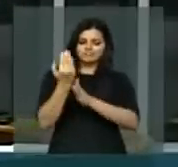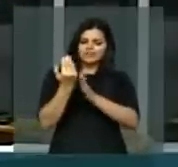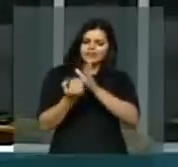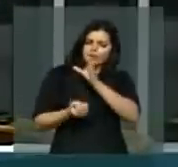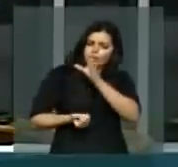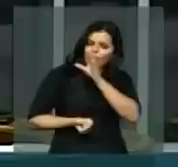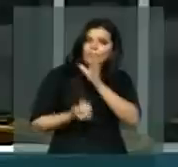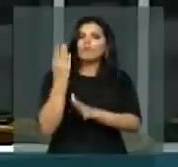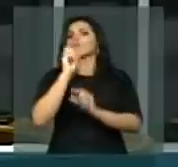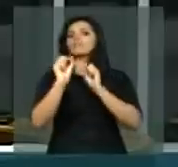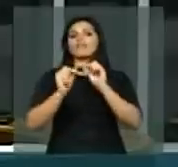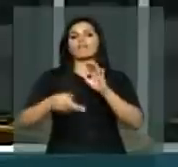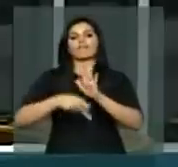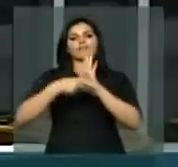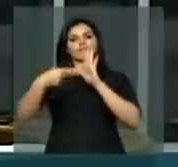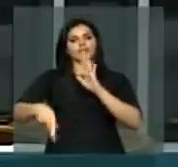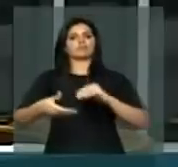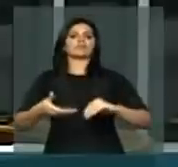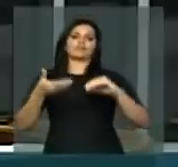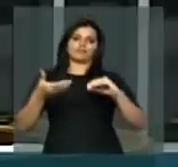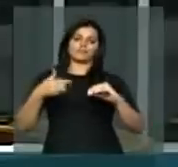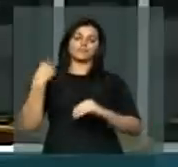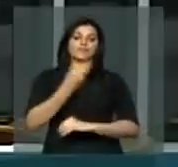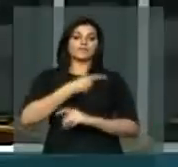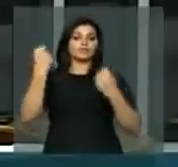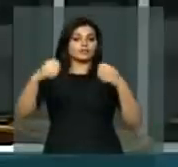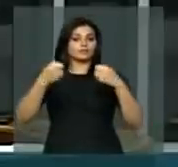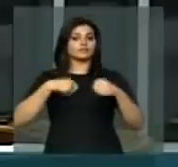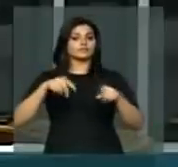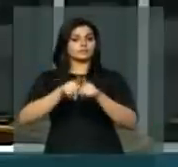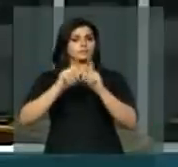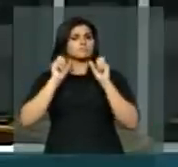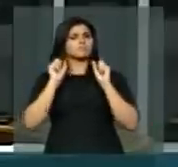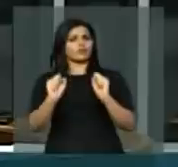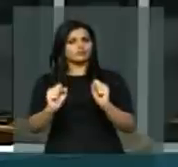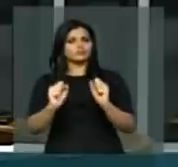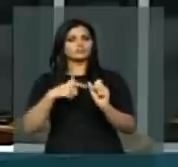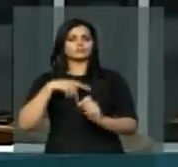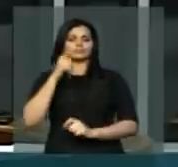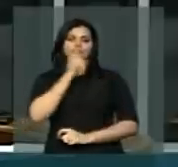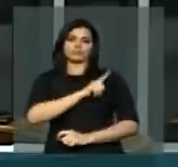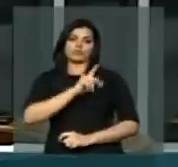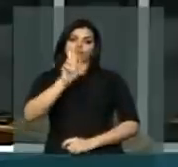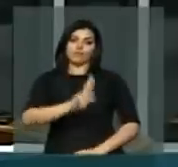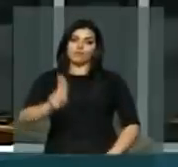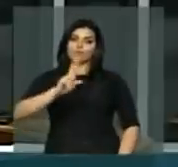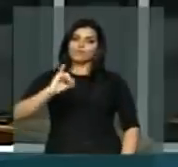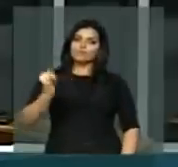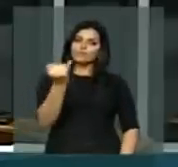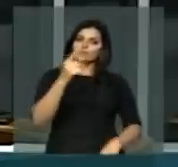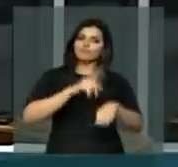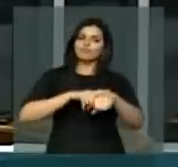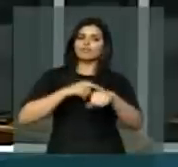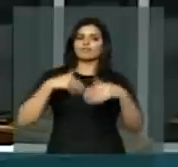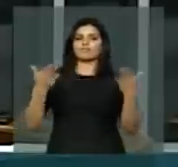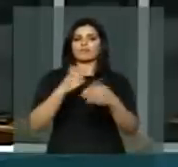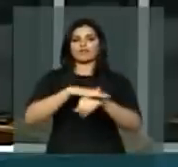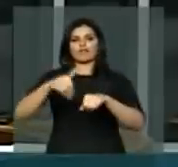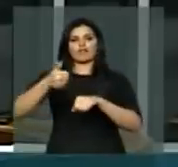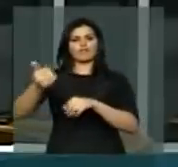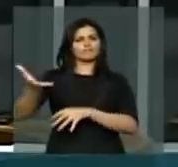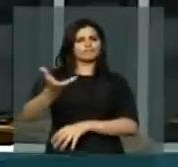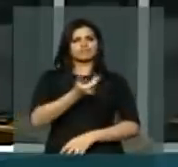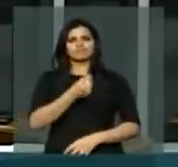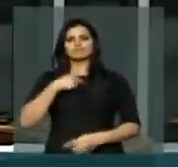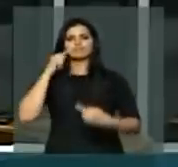dele é o Legislativo, e nós precisamos, e podemos, utilizar essa oportunidade da melhor forma, da